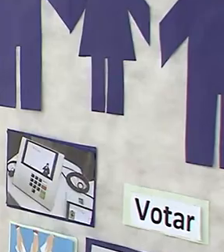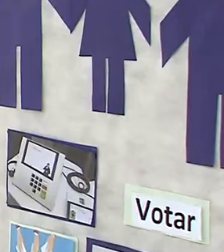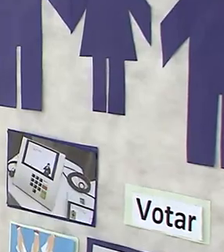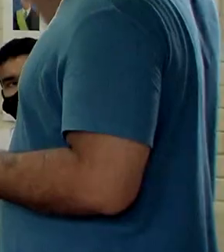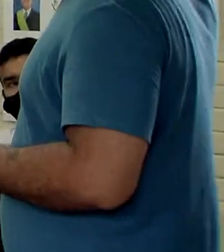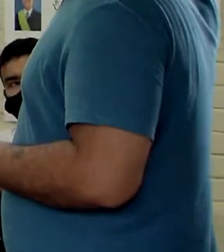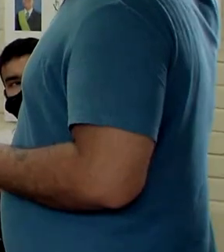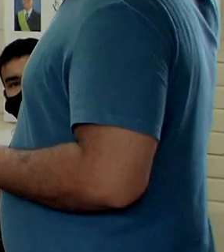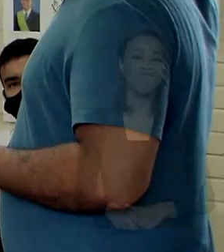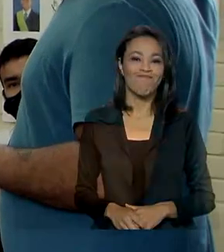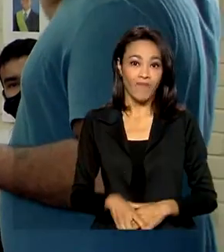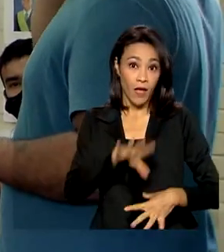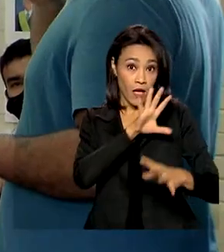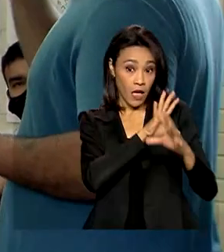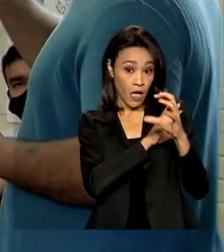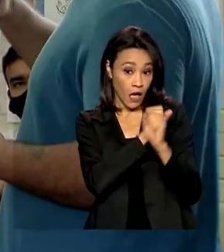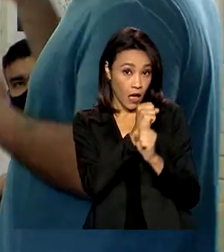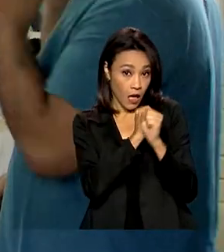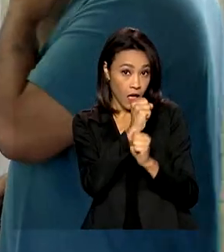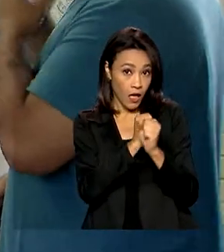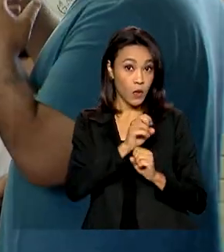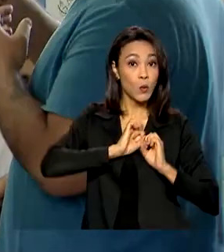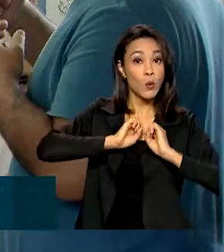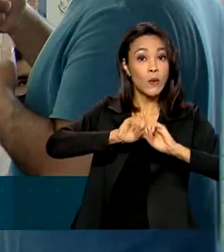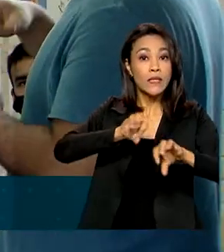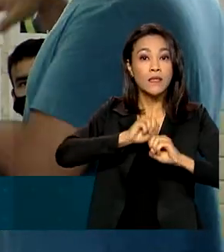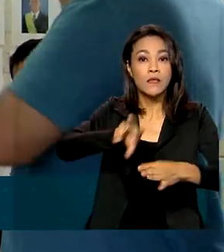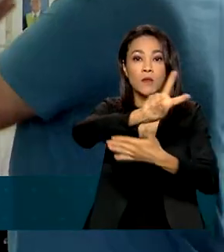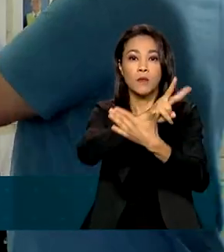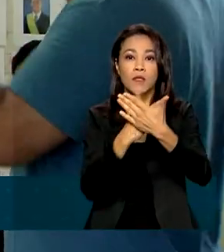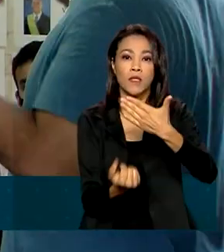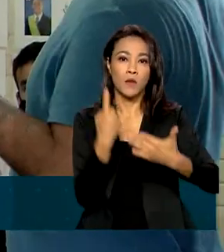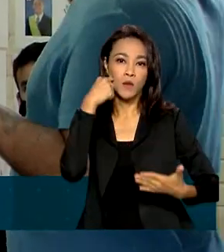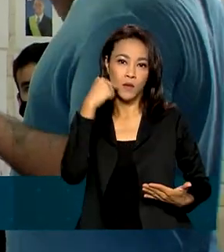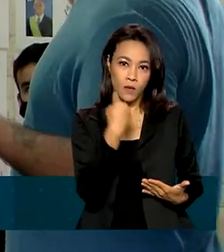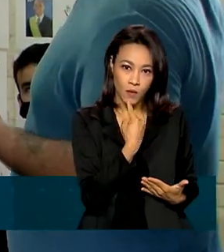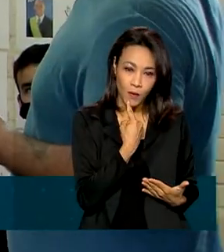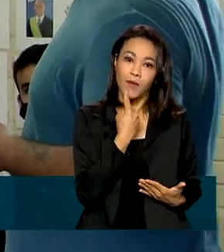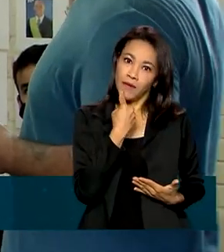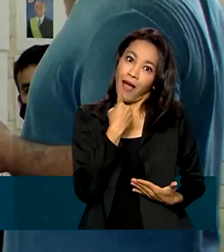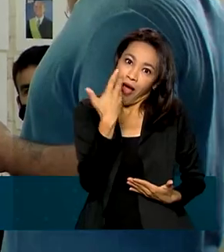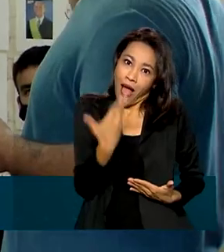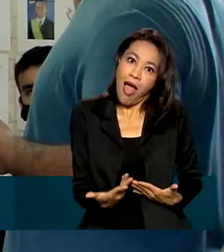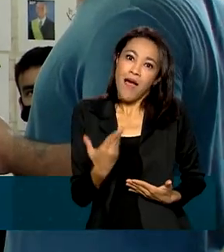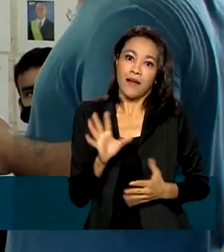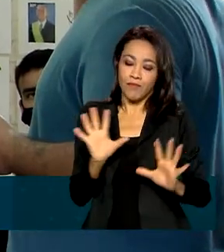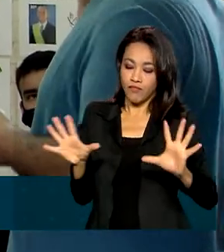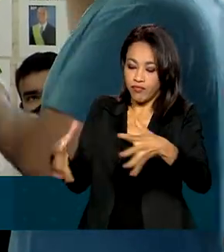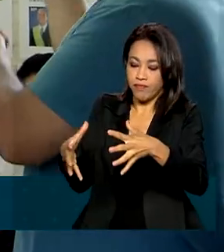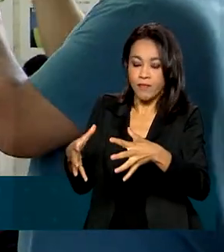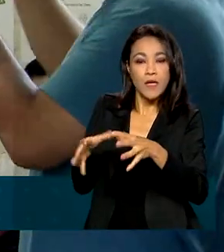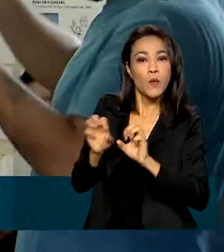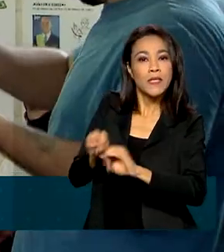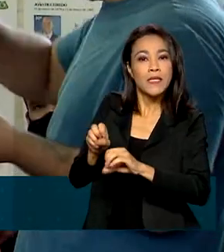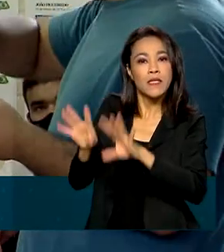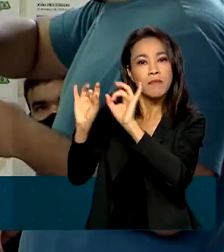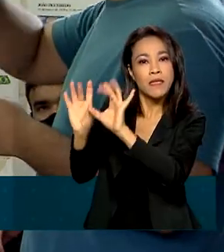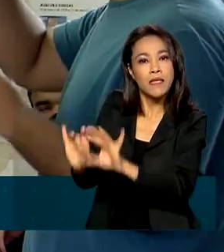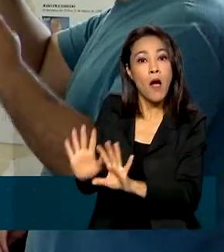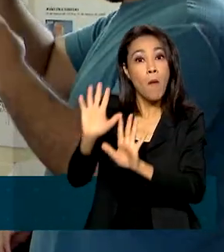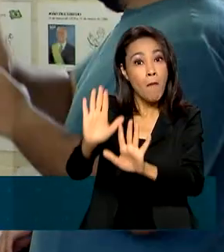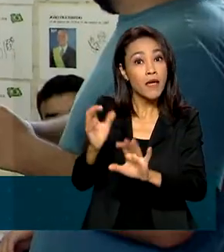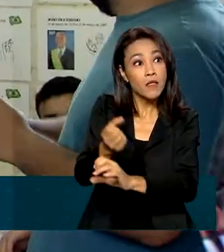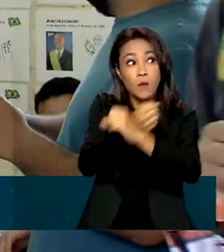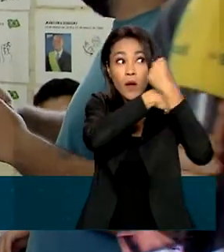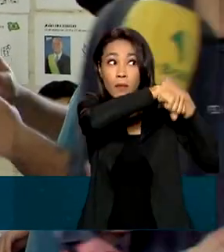é a melhor. Por muitos anos, o ensino bilíngue de surdos fez parte da educação especial. Mas, a partir do